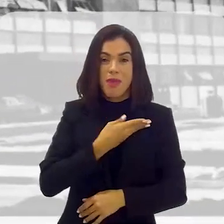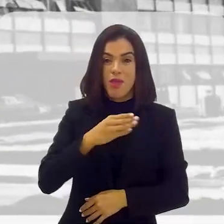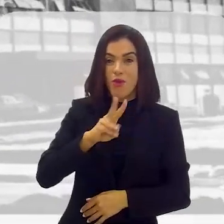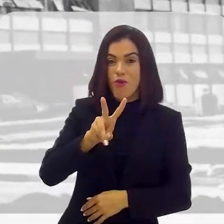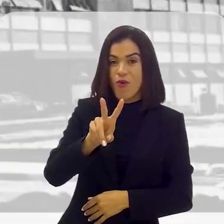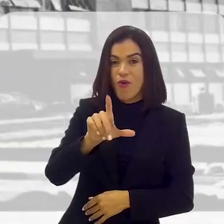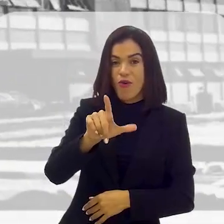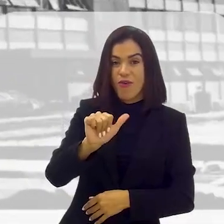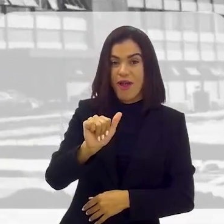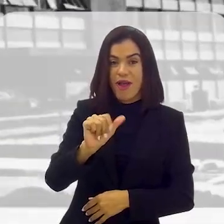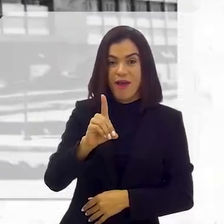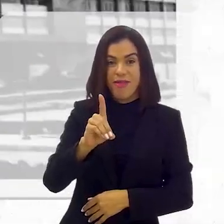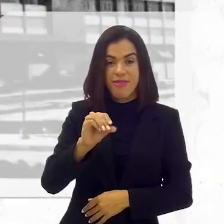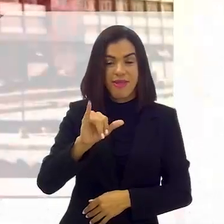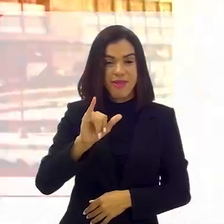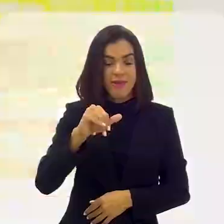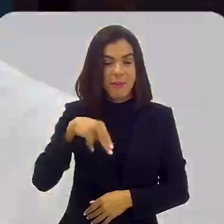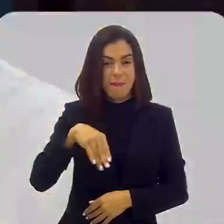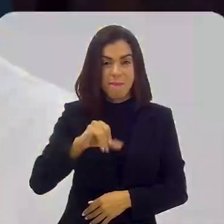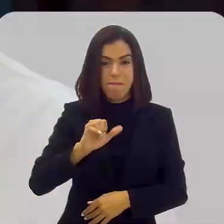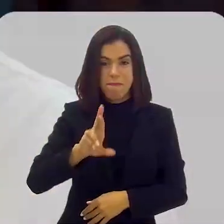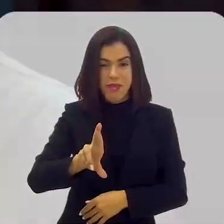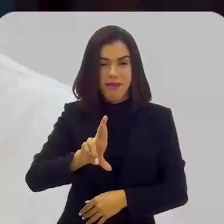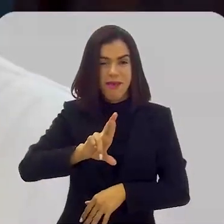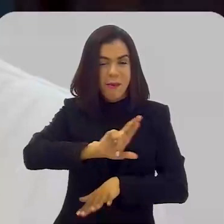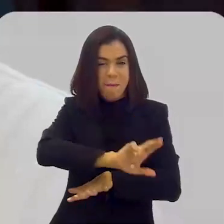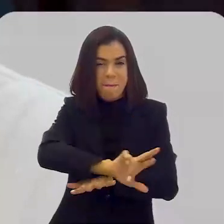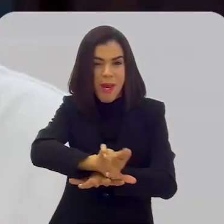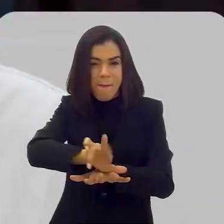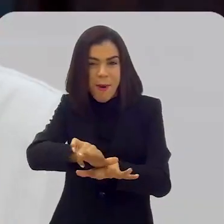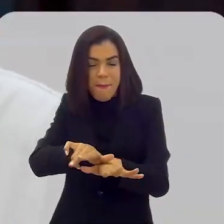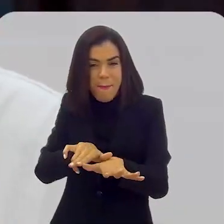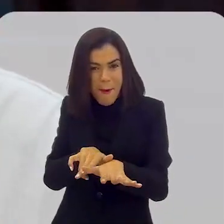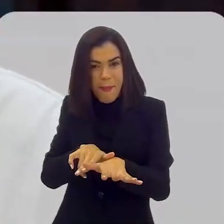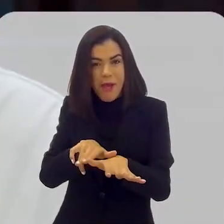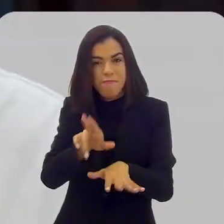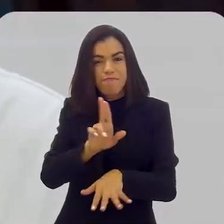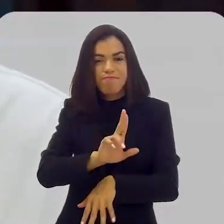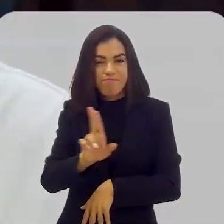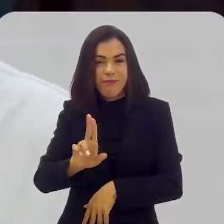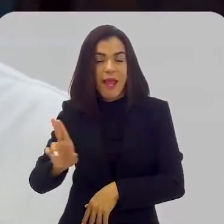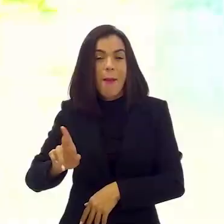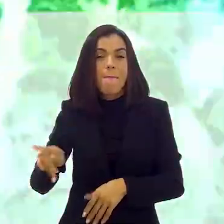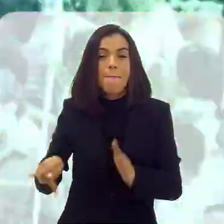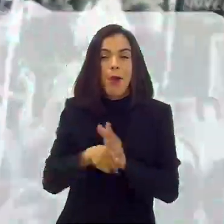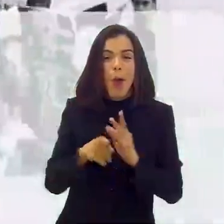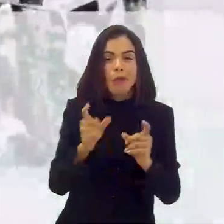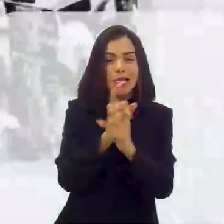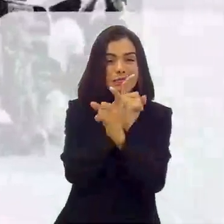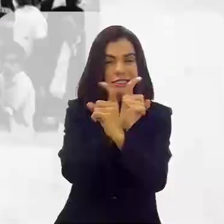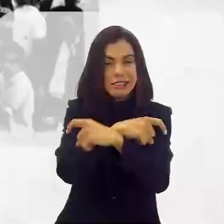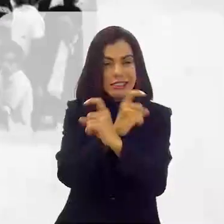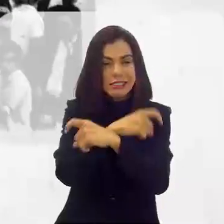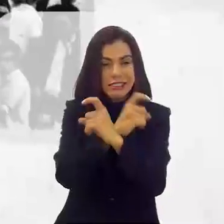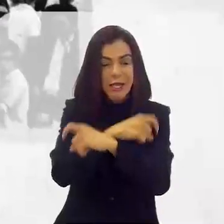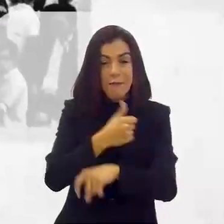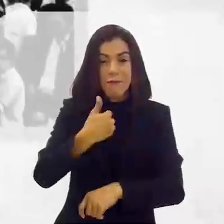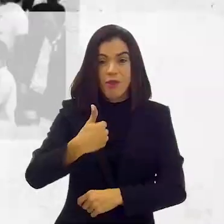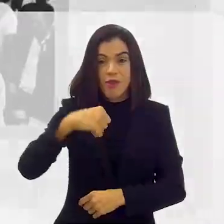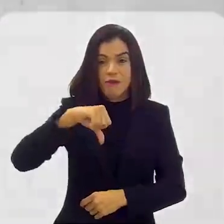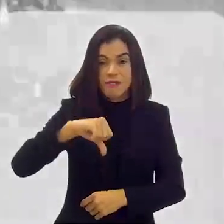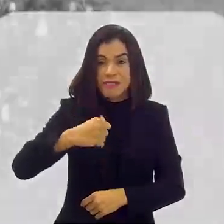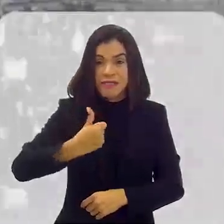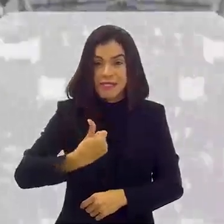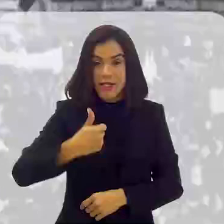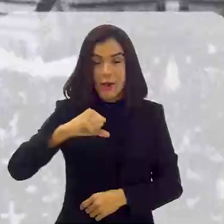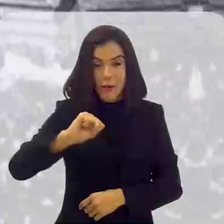Vladimir Palmeira, Elinor Brito, Carlos Alberto Muniz, Franklin Martins, lá da Cinelândia, em